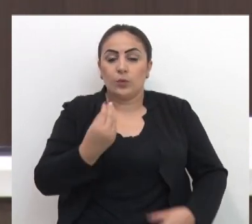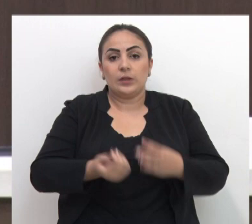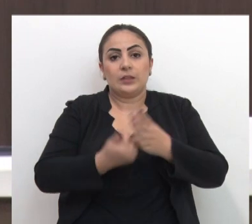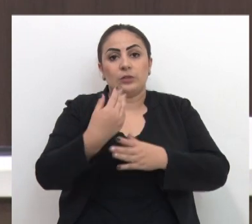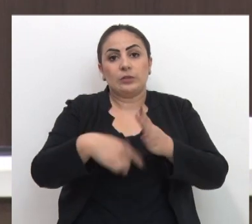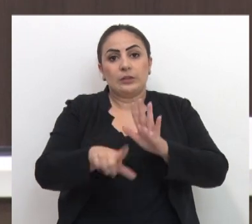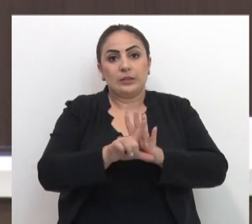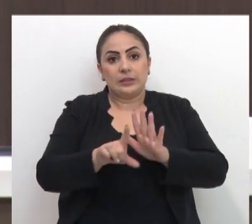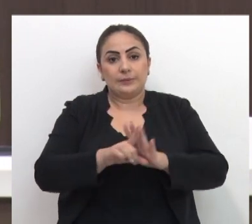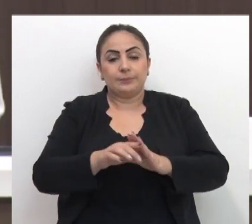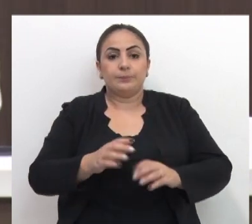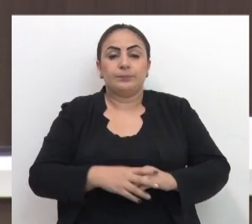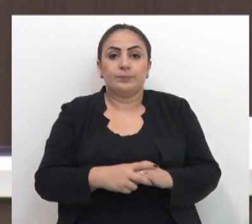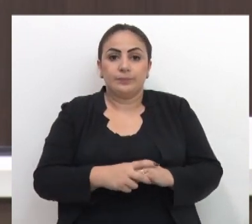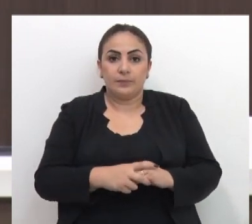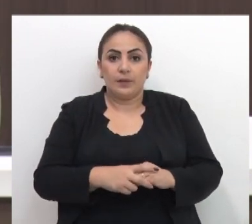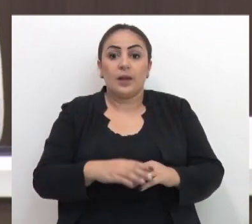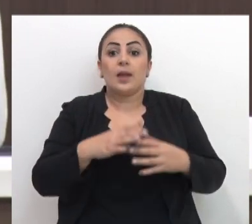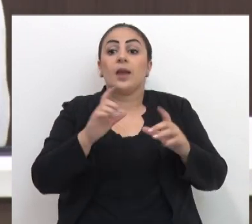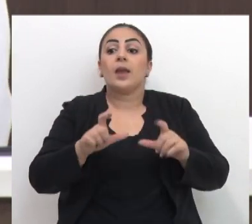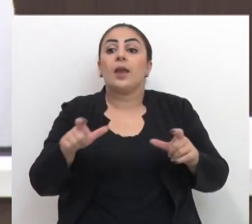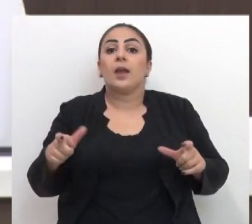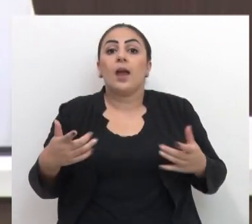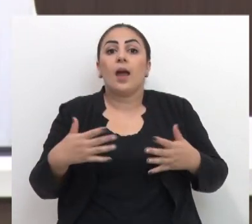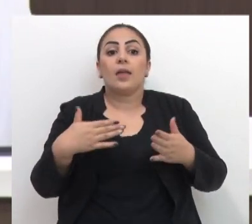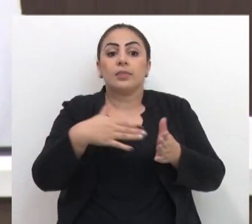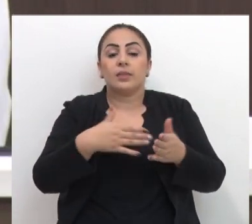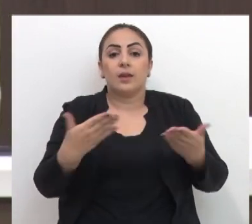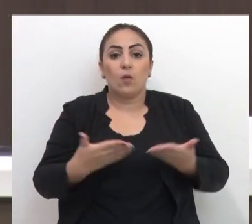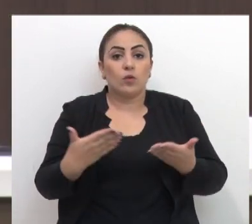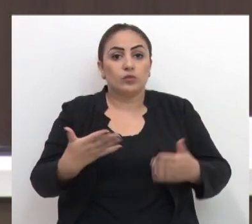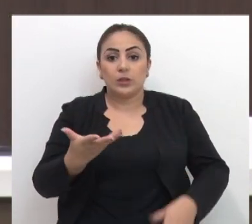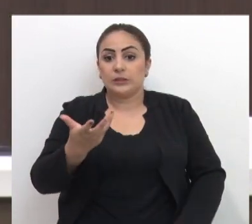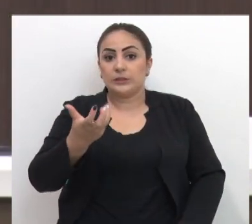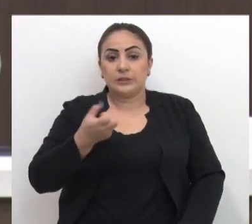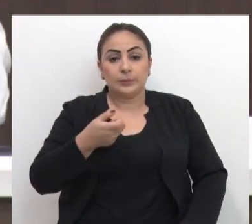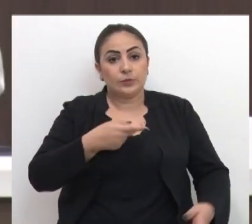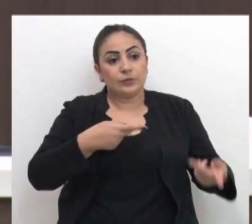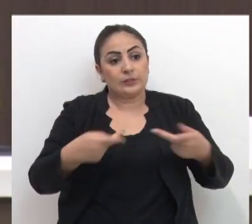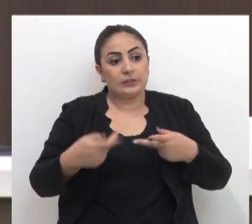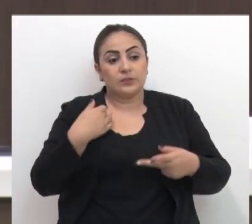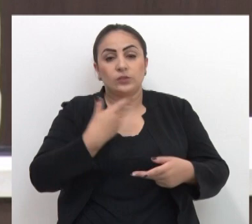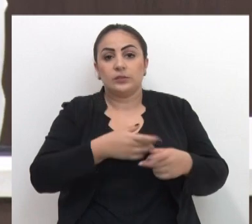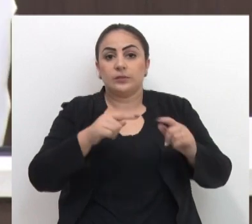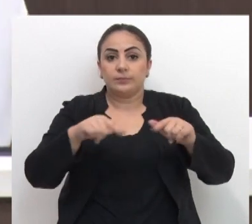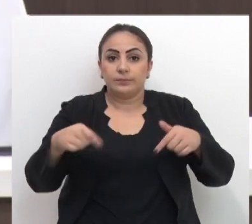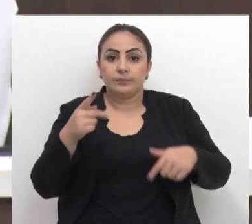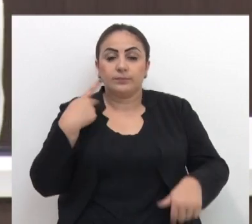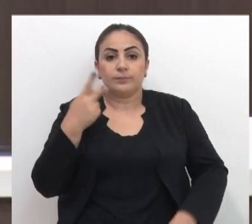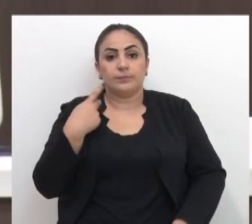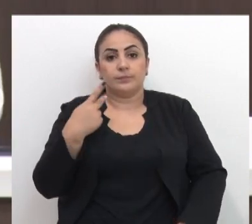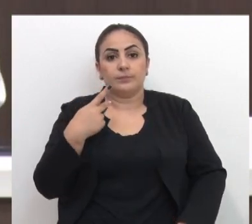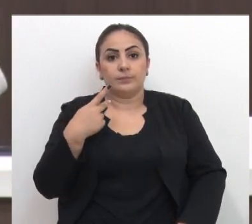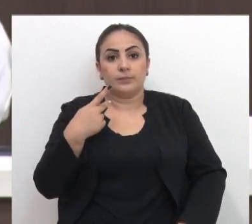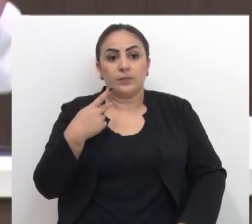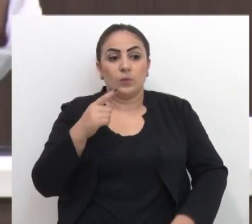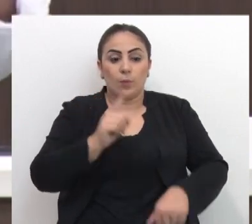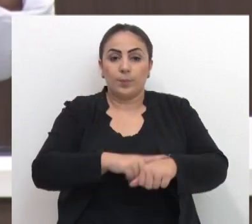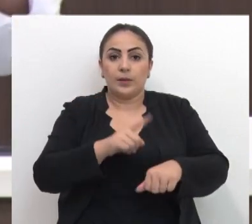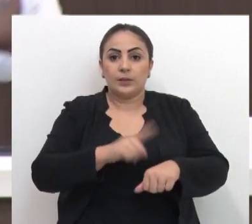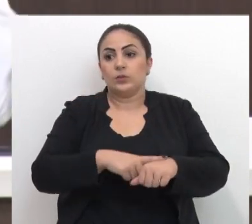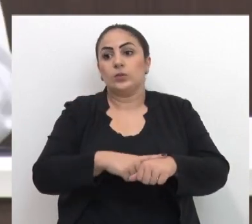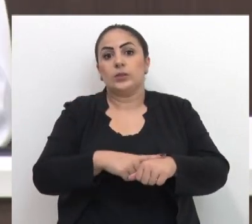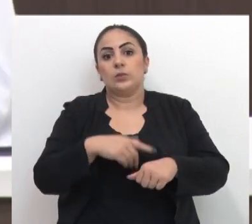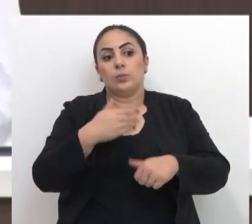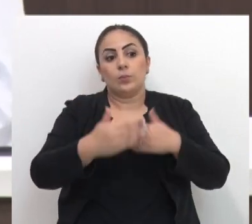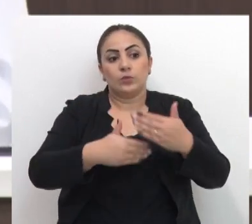legisladores. Quem de nós, até hoje, não recebeu a visita em nosso gabinete da situação de